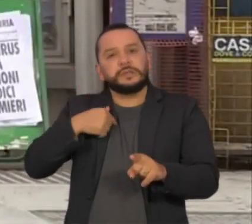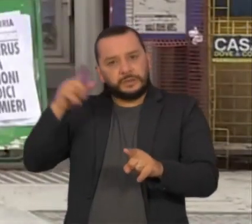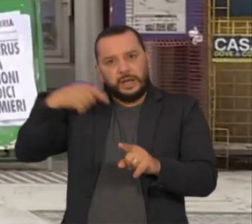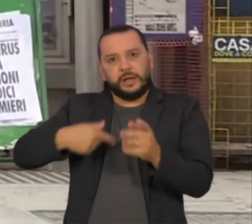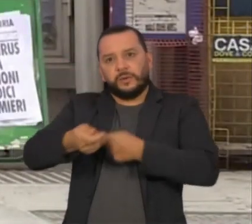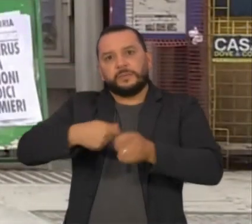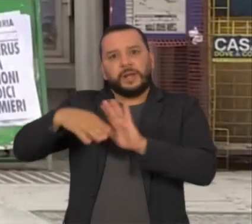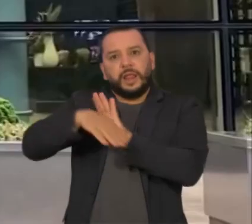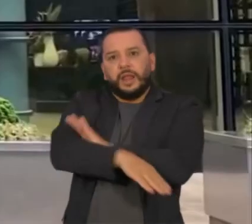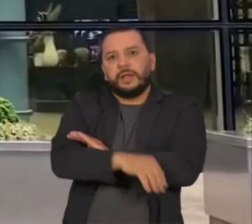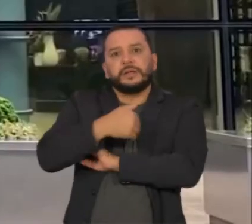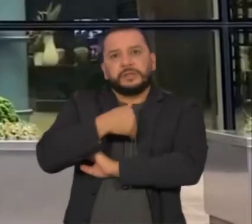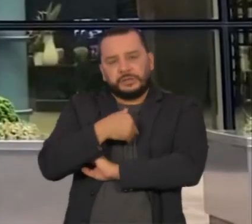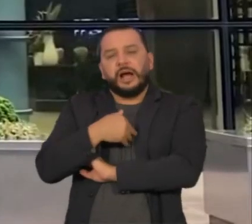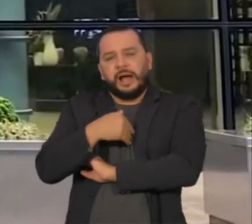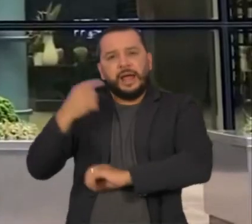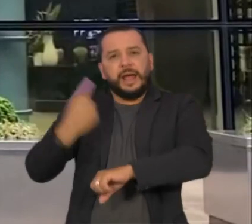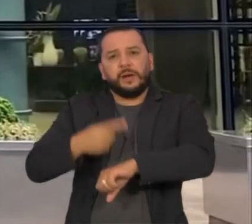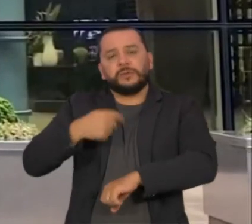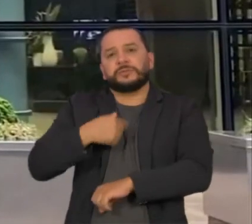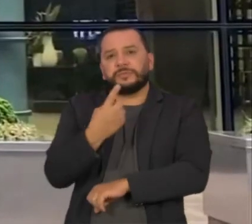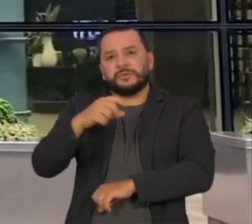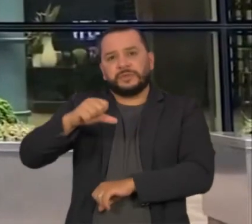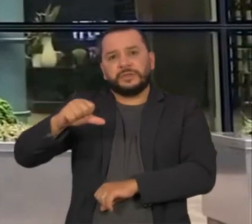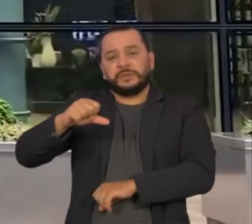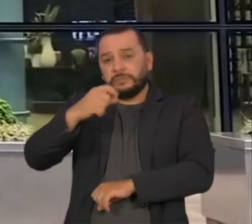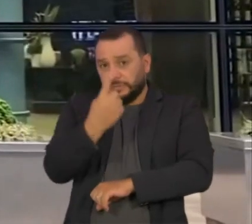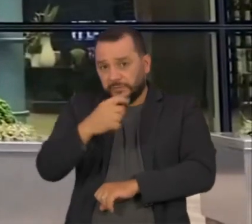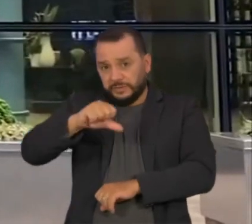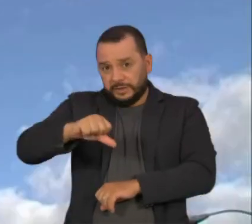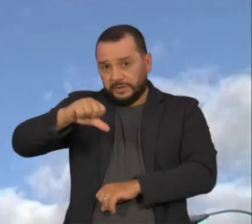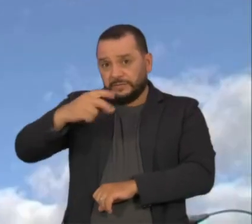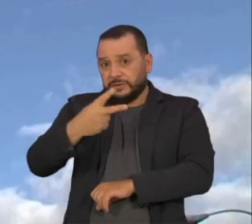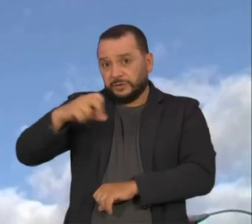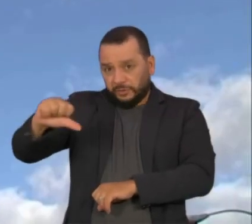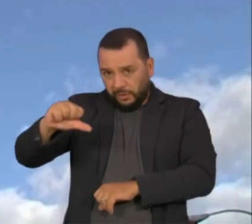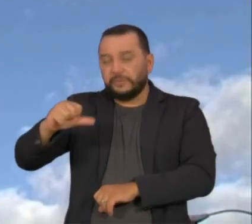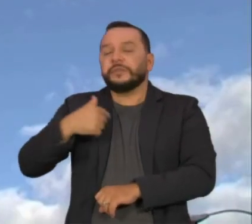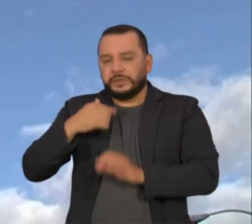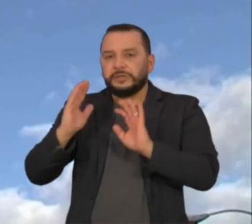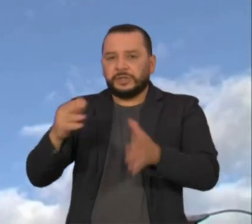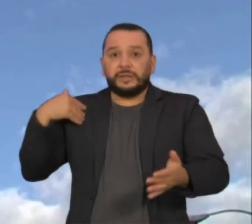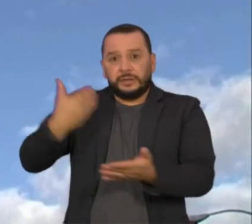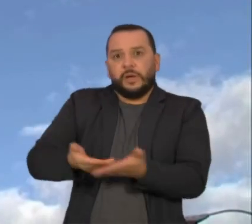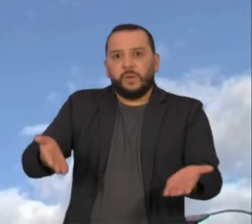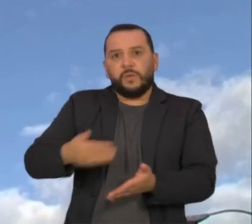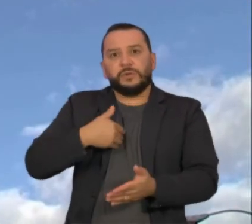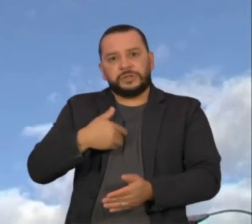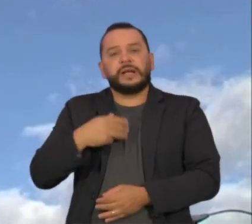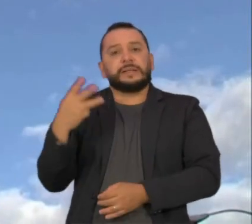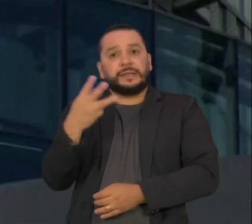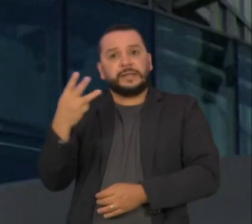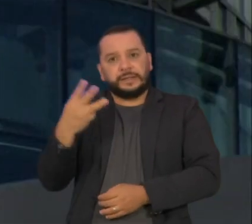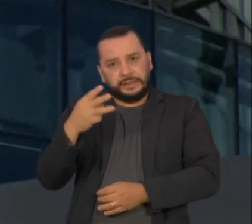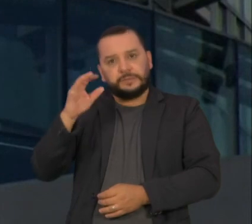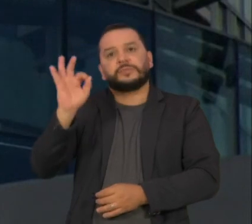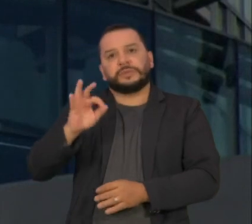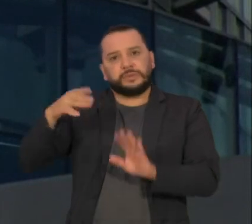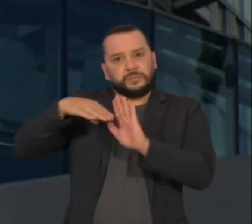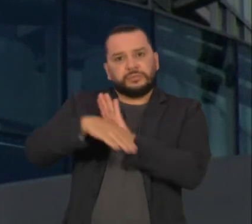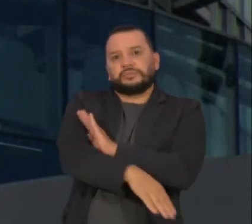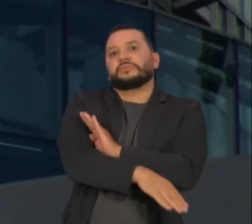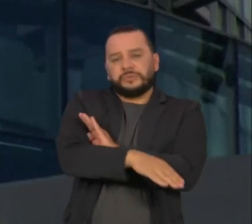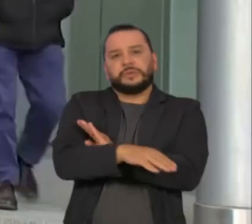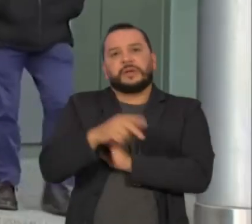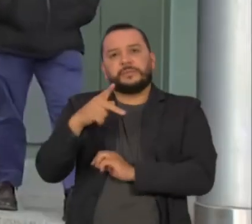de 1929. O PIB dos Estados Unidos caiu cerca de 33% no segundo trimestre. É o resultado